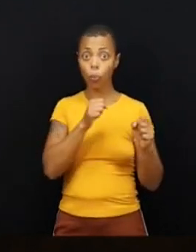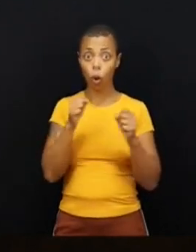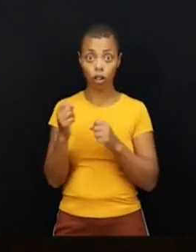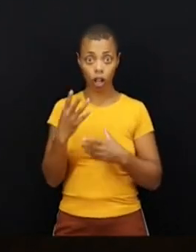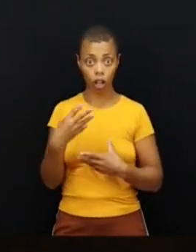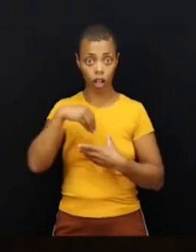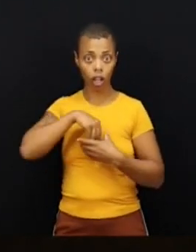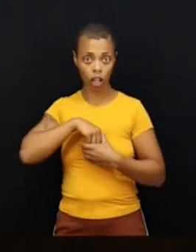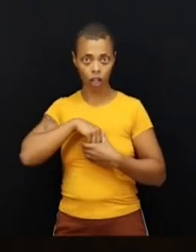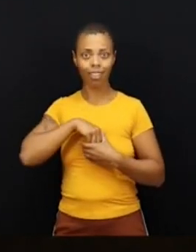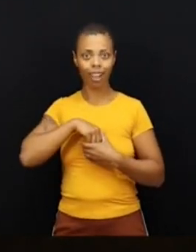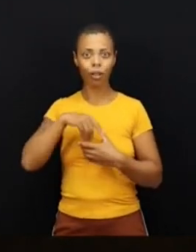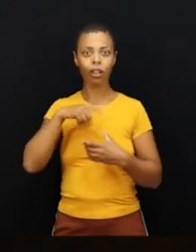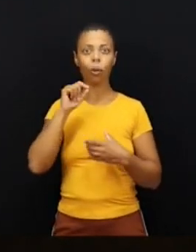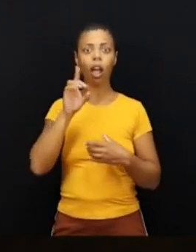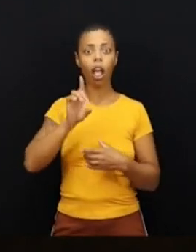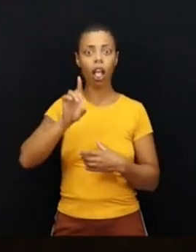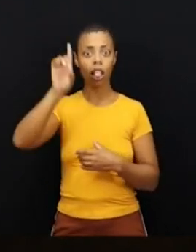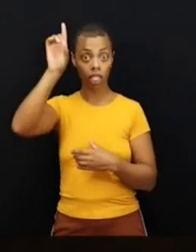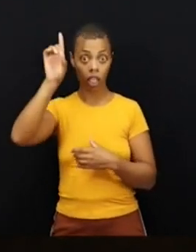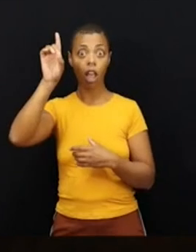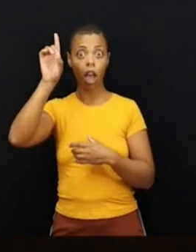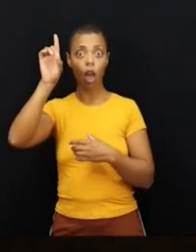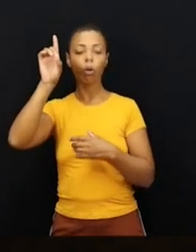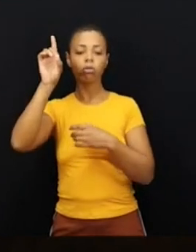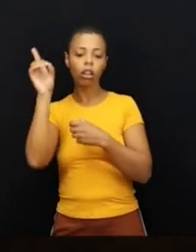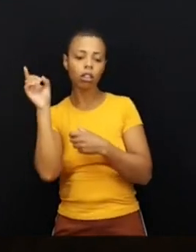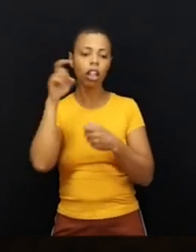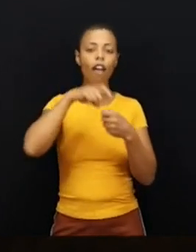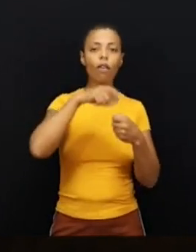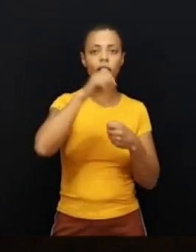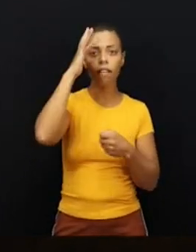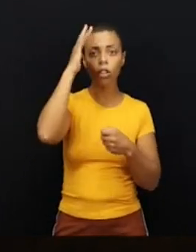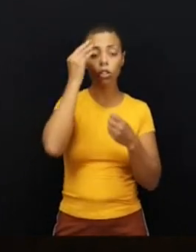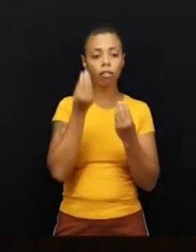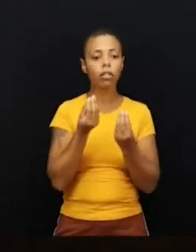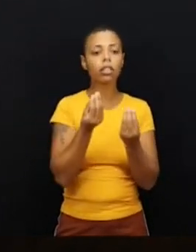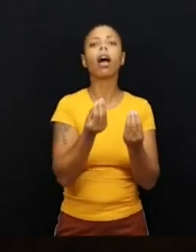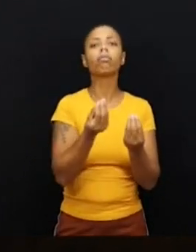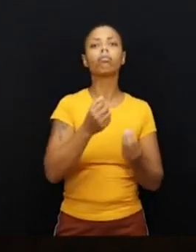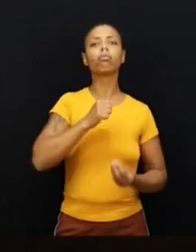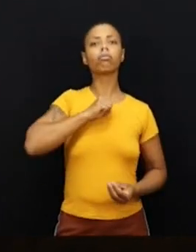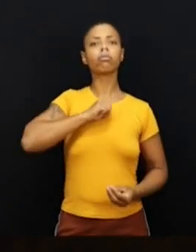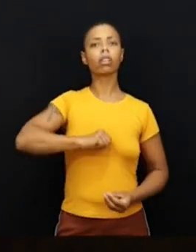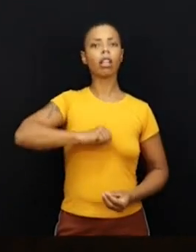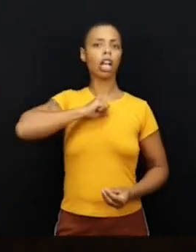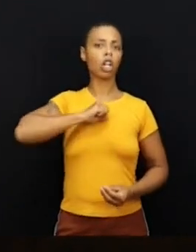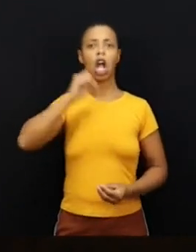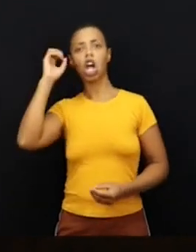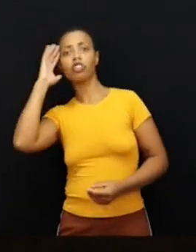que é o criador de tudo, devolver essa filosofia numa terra África através de um sacerdote, um filosofo,